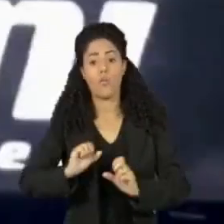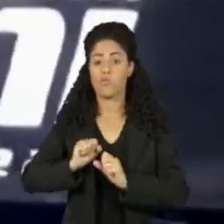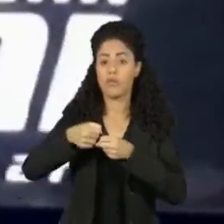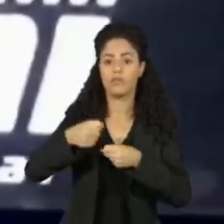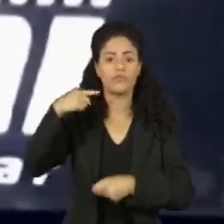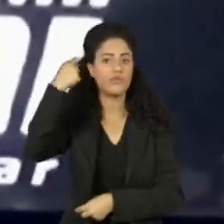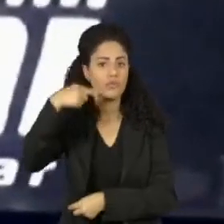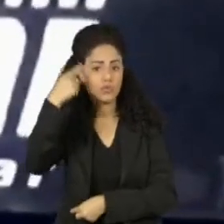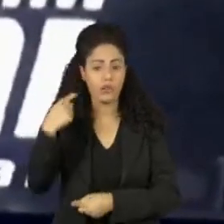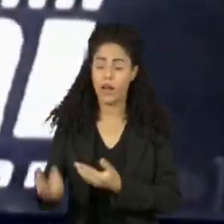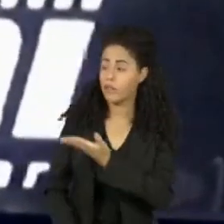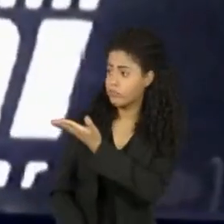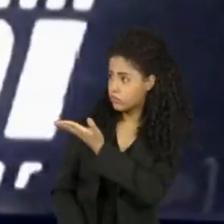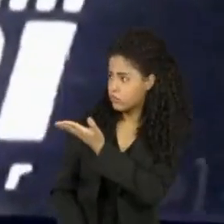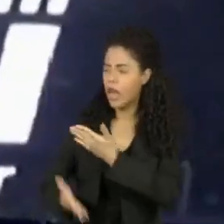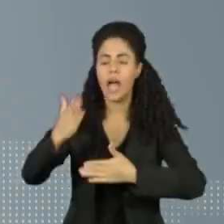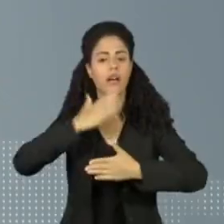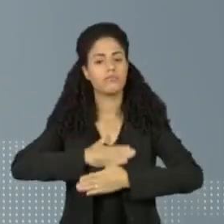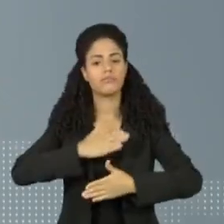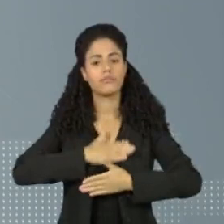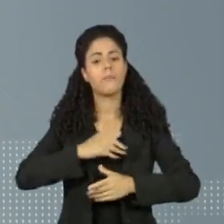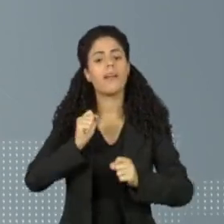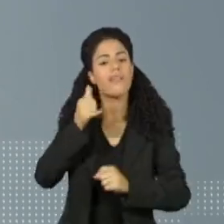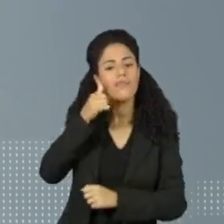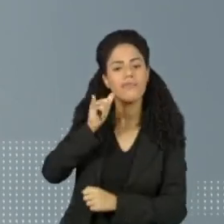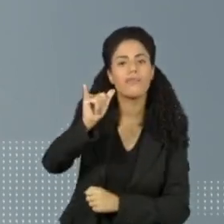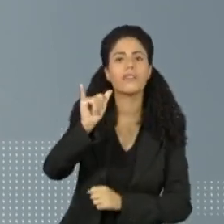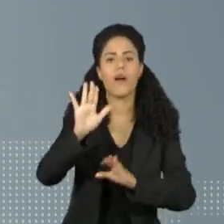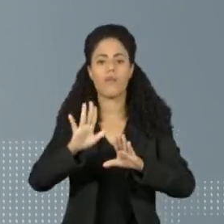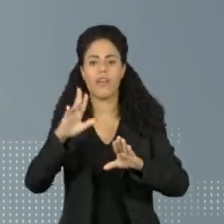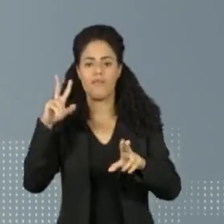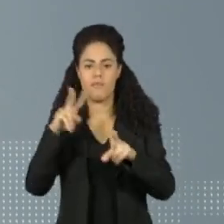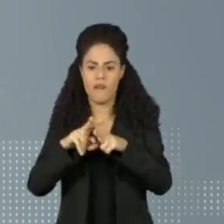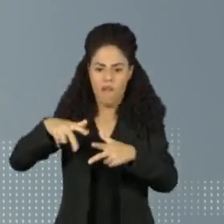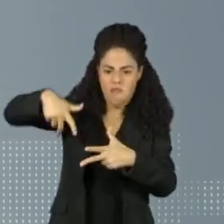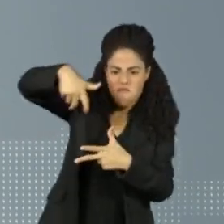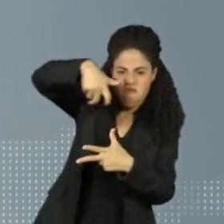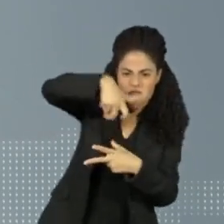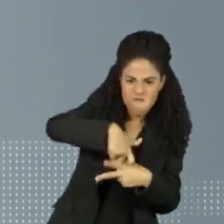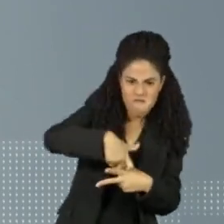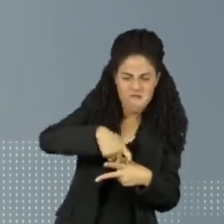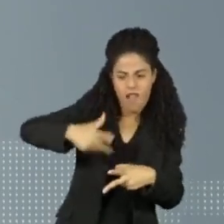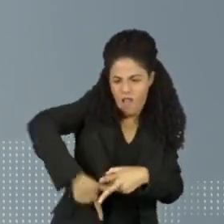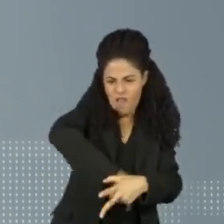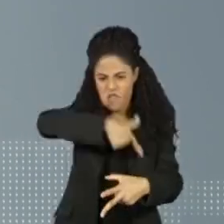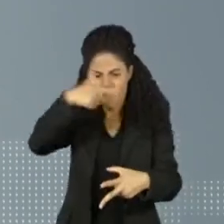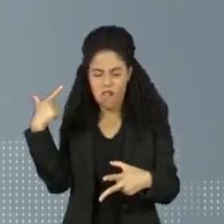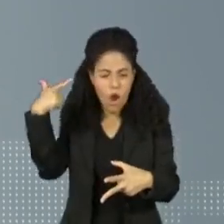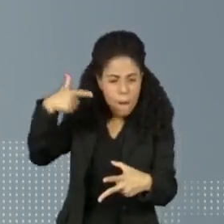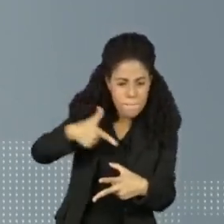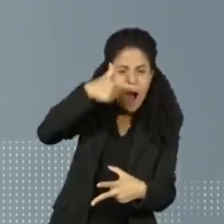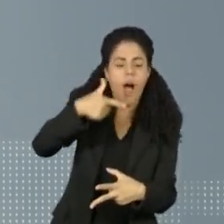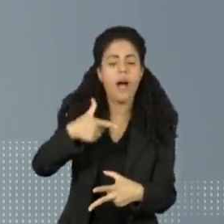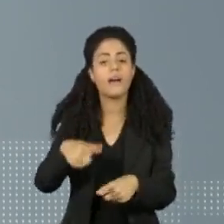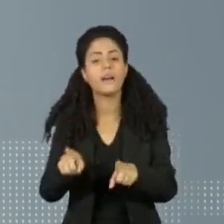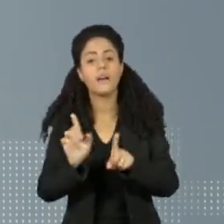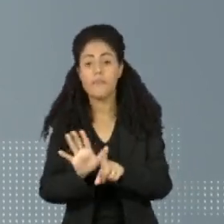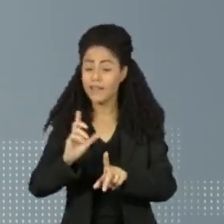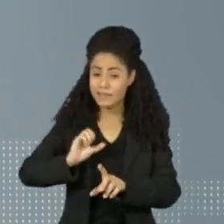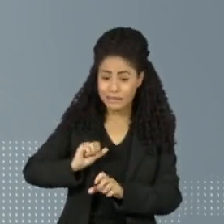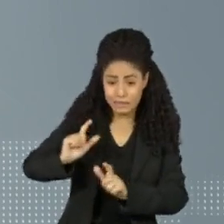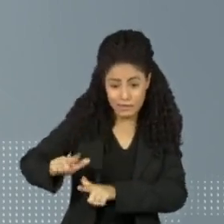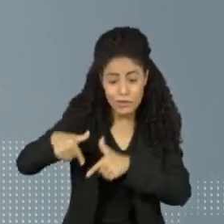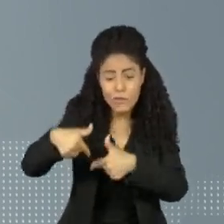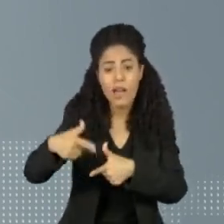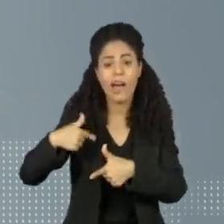disseram que o lutador, para acalmar a situação, imobilizou o homem, que reagiu sacando a arma. O comportamento diante de uma